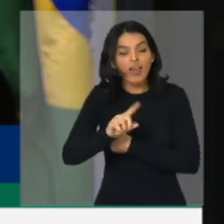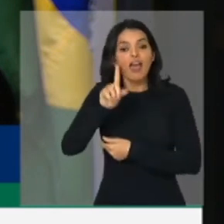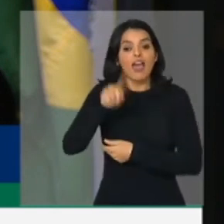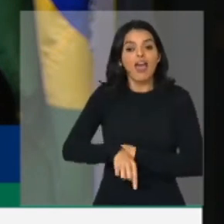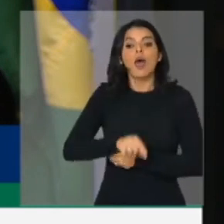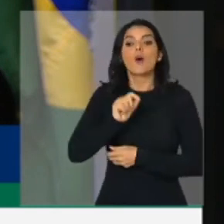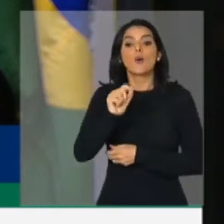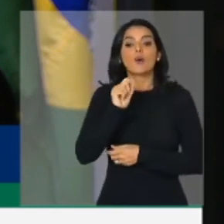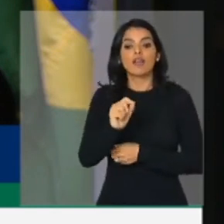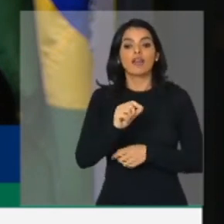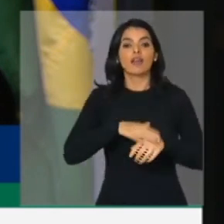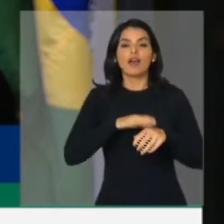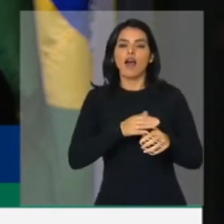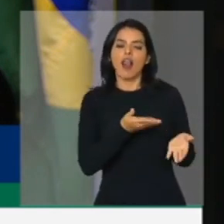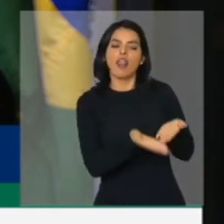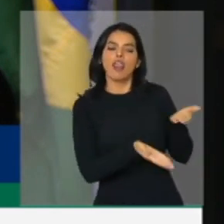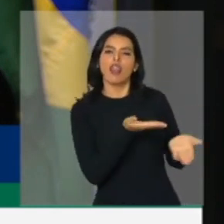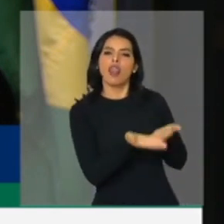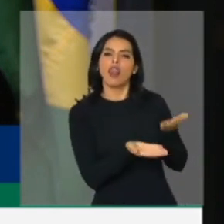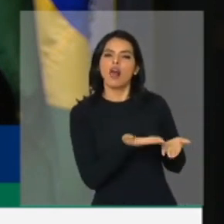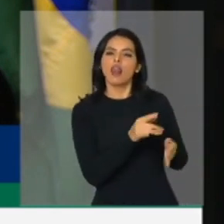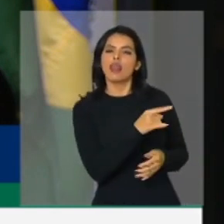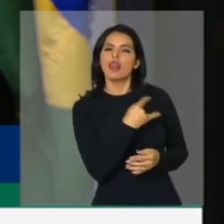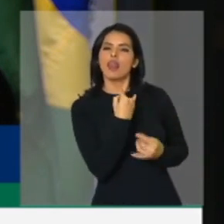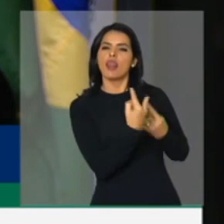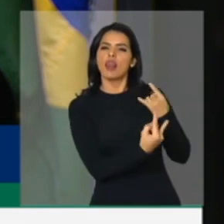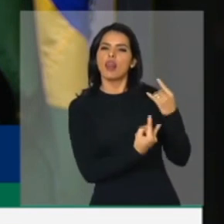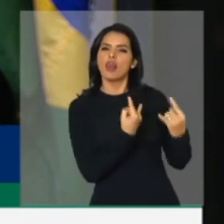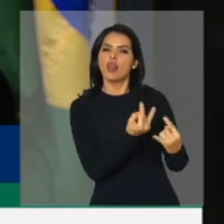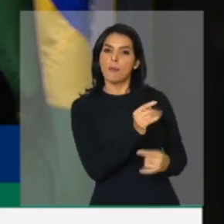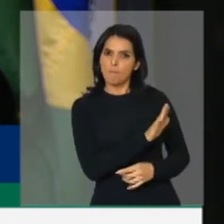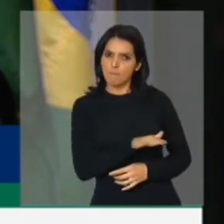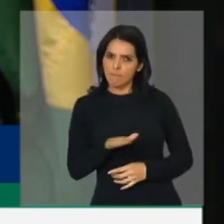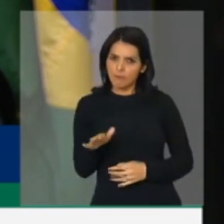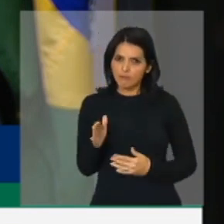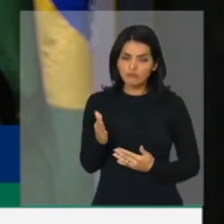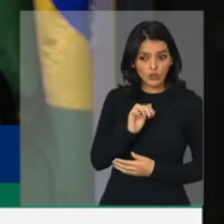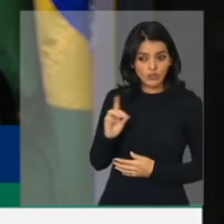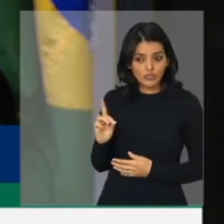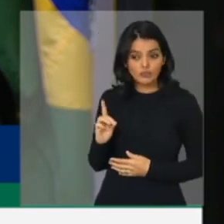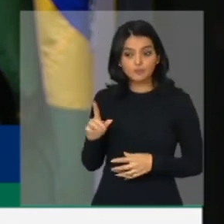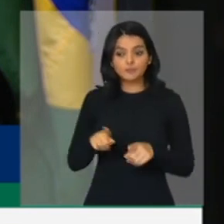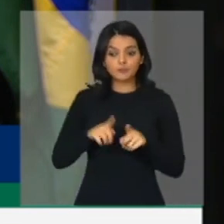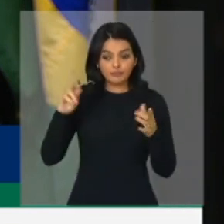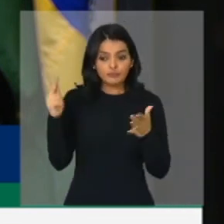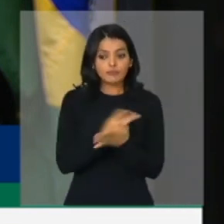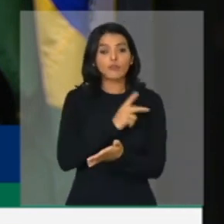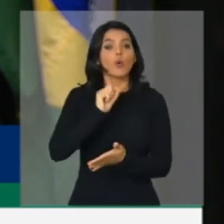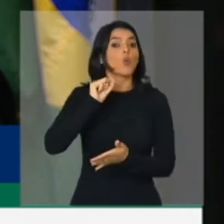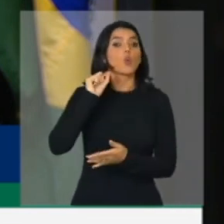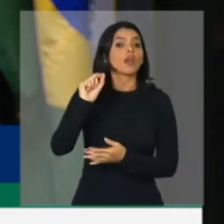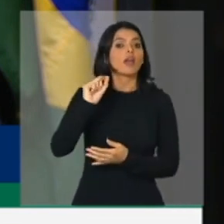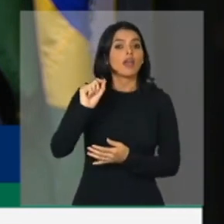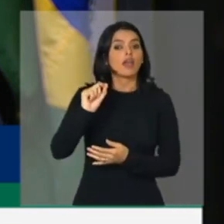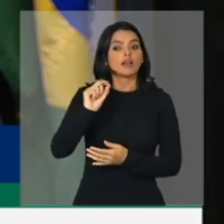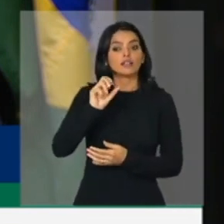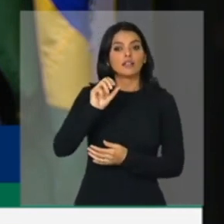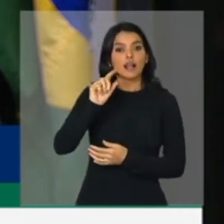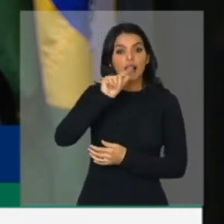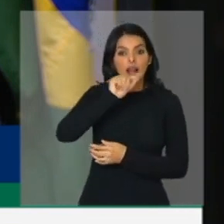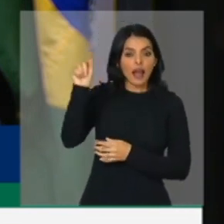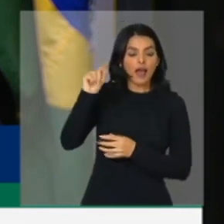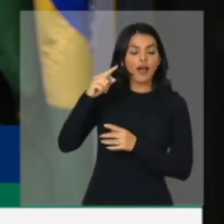tráfico, aliciamento de menores. Nesse fato agora da operação, do acontecimento do Santo Cristo,